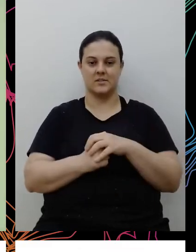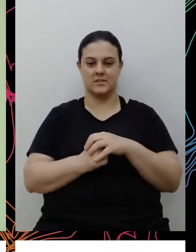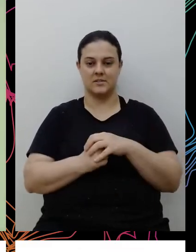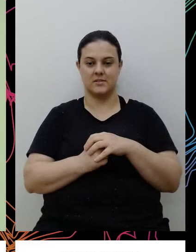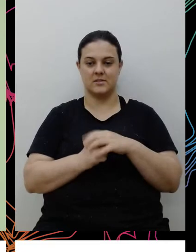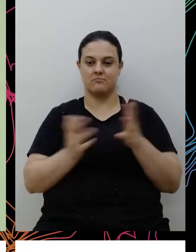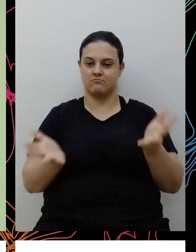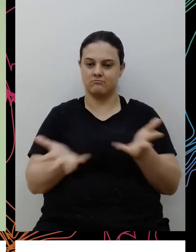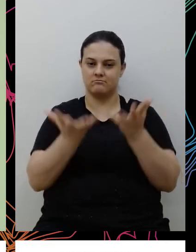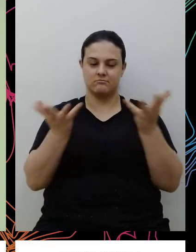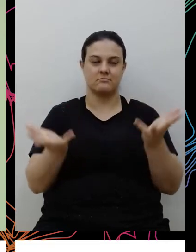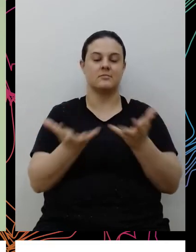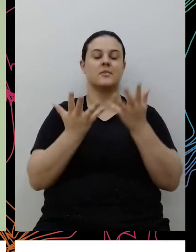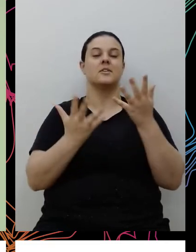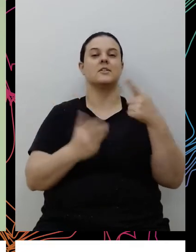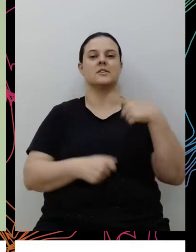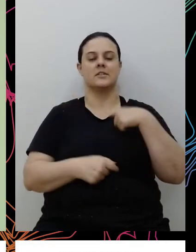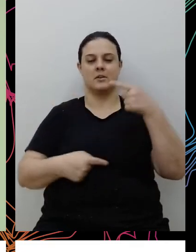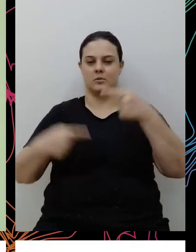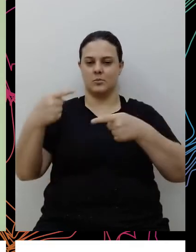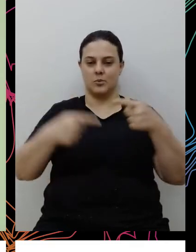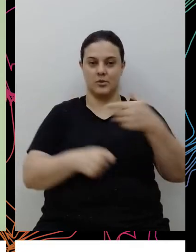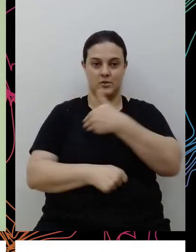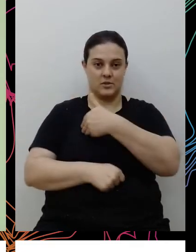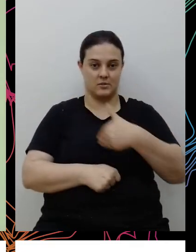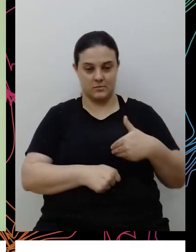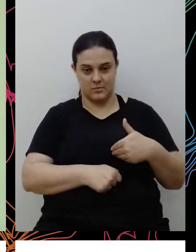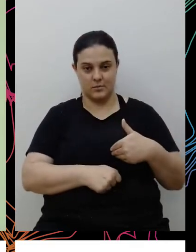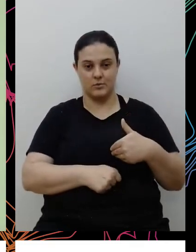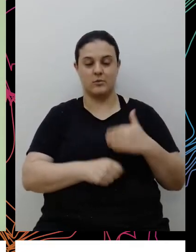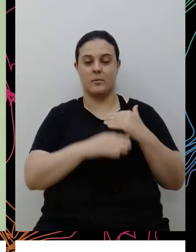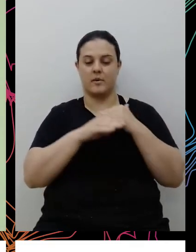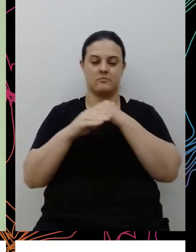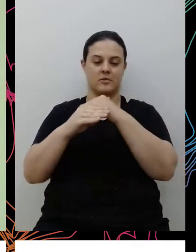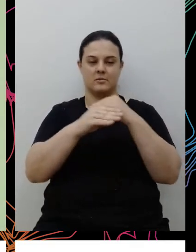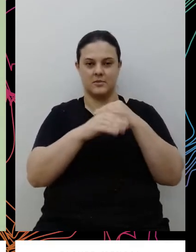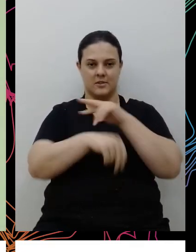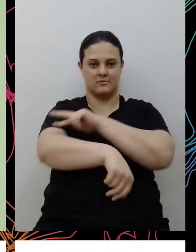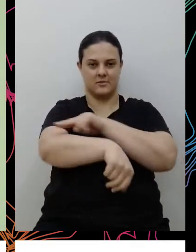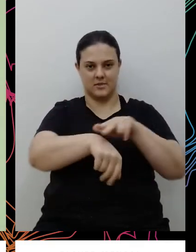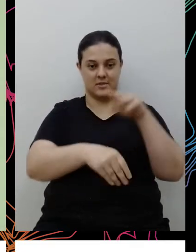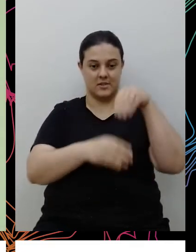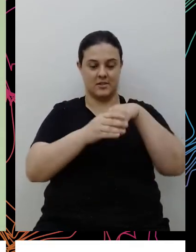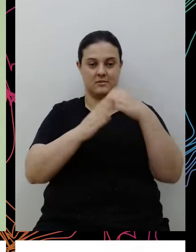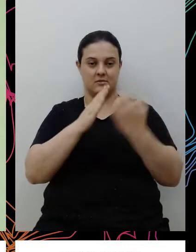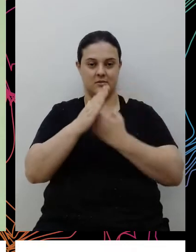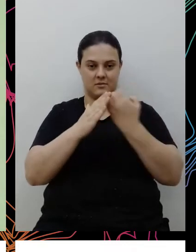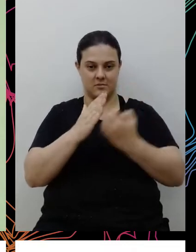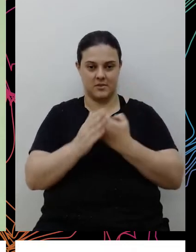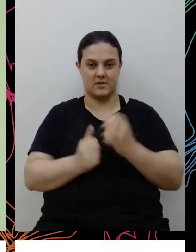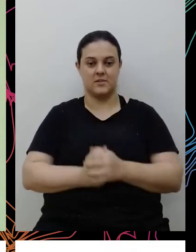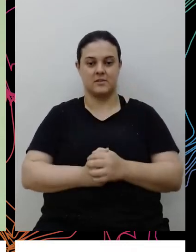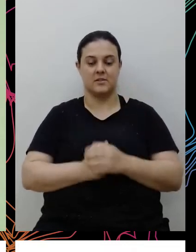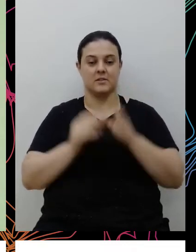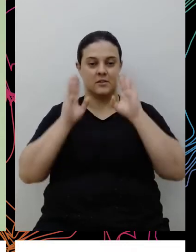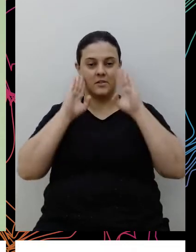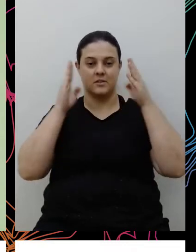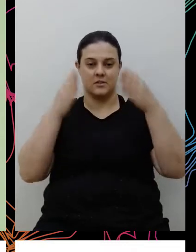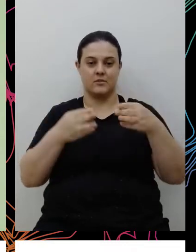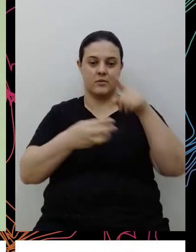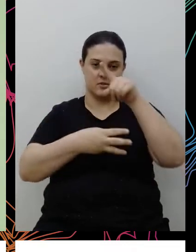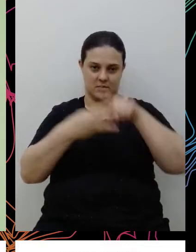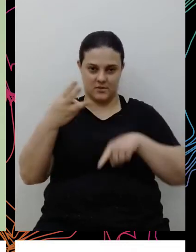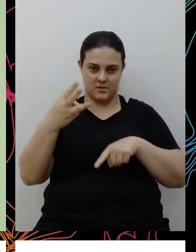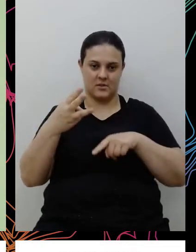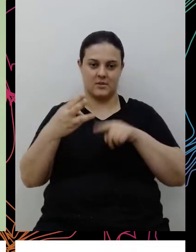políticas públicas para avançar com a equidade racial dentro da organização e aí focado nessas três esferas